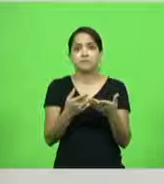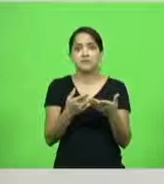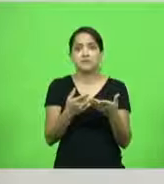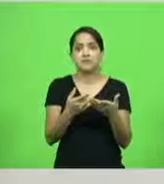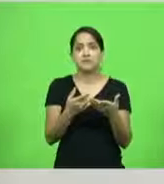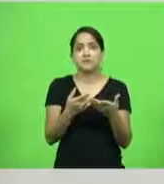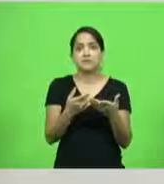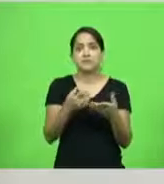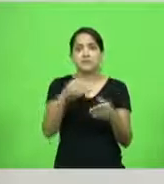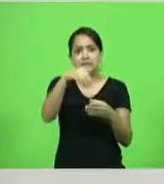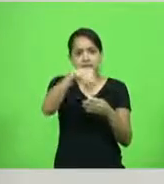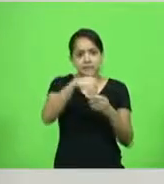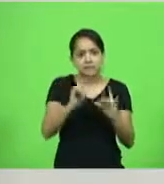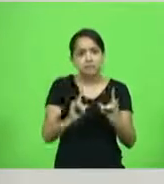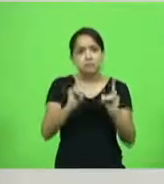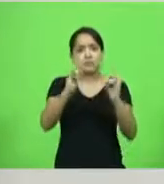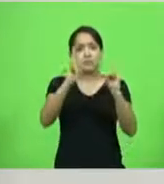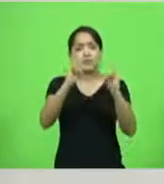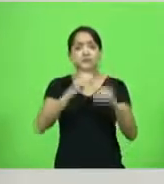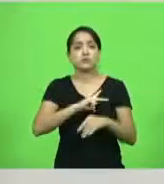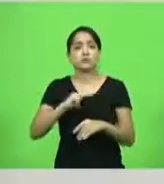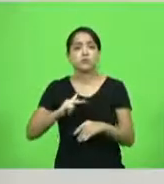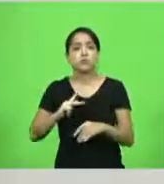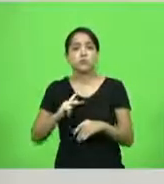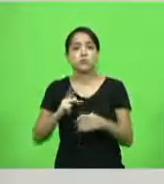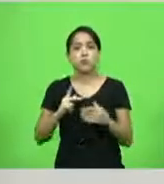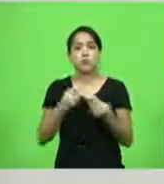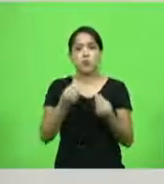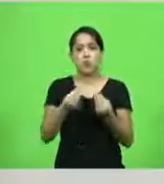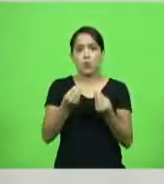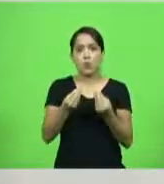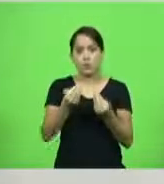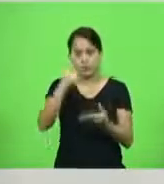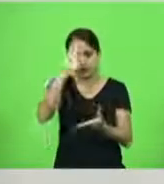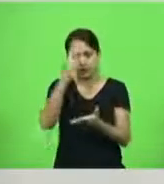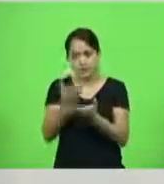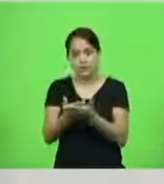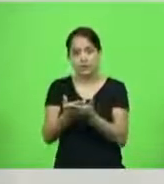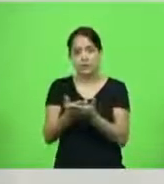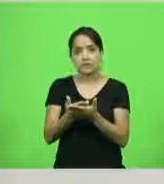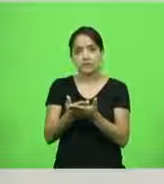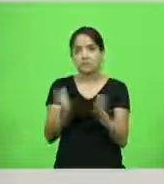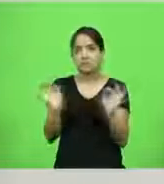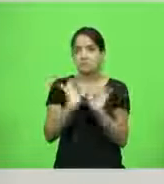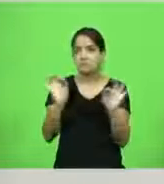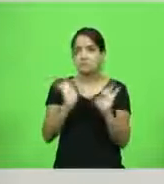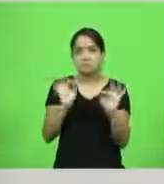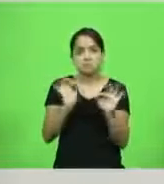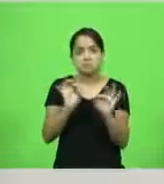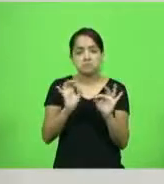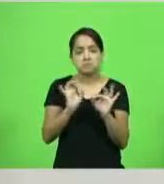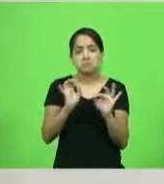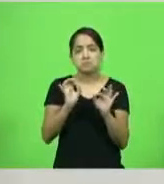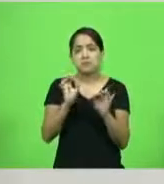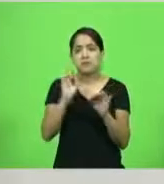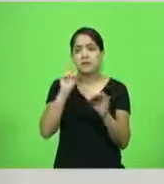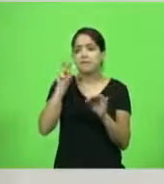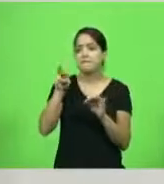dentro de um prédio público. Mas como é que eu vou dar crédito para a nossa justiça se até agora nada? Como se isso fosse uma coisa normal?